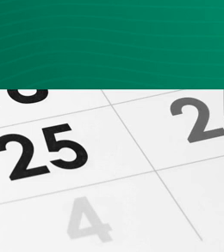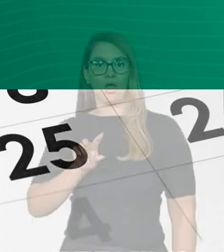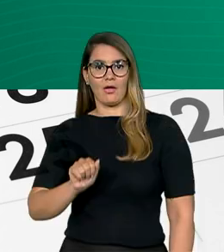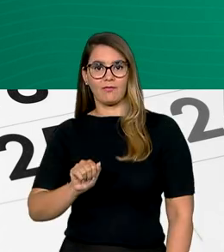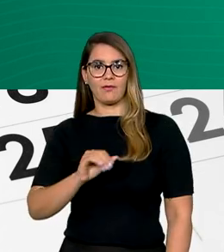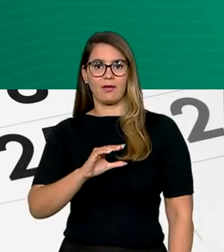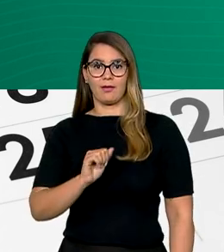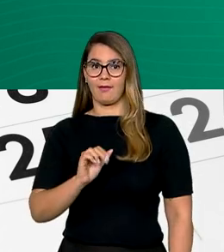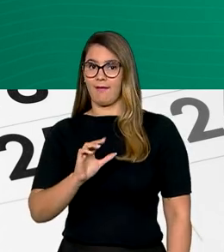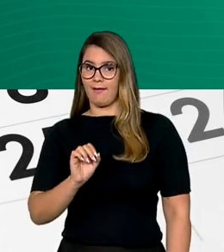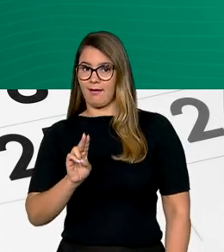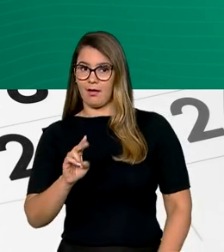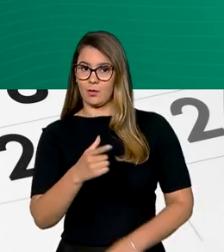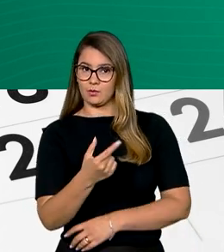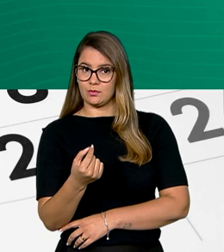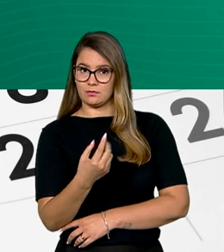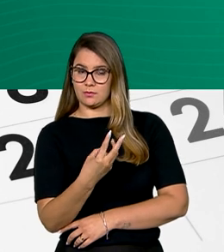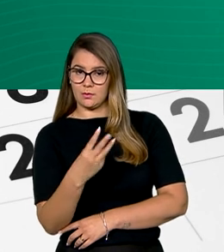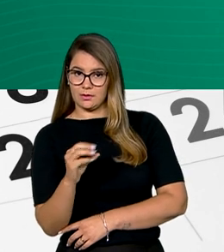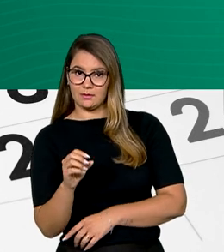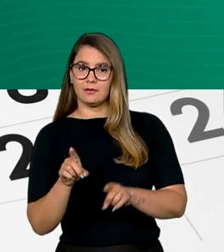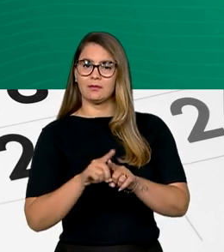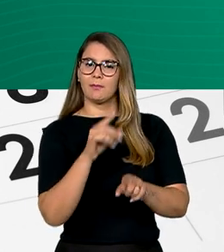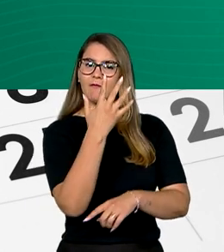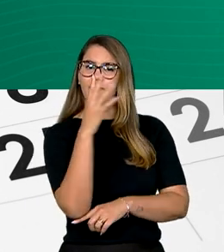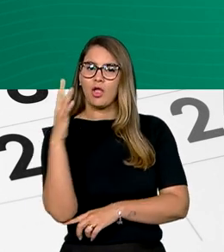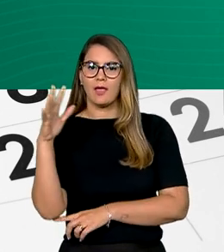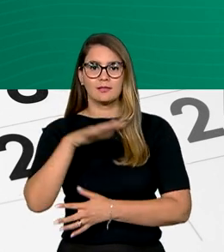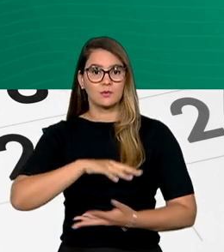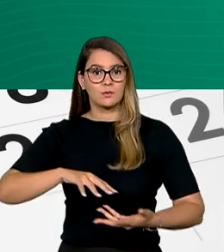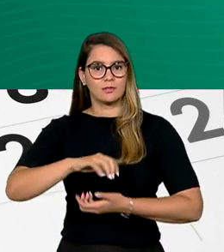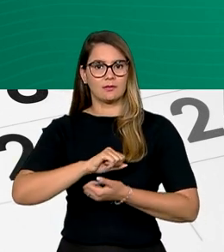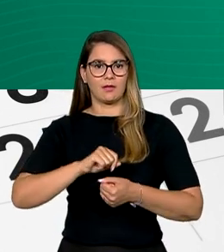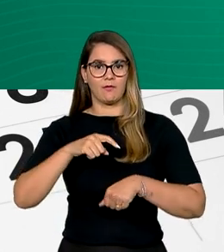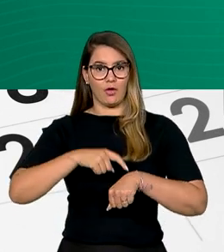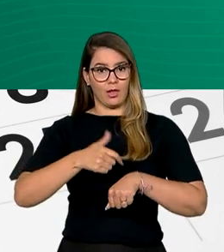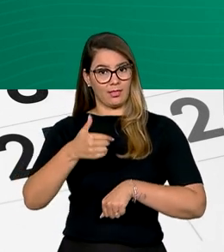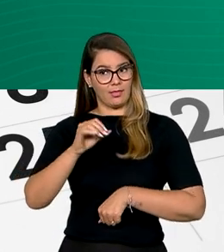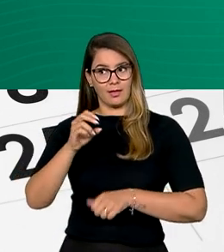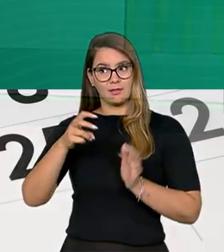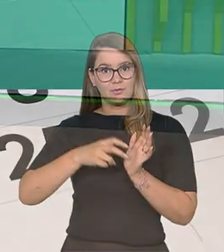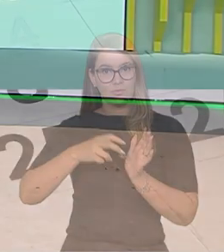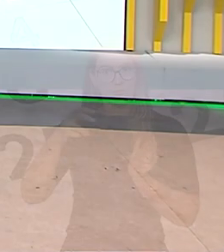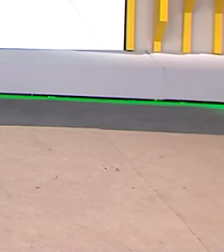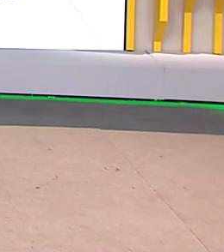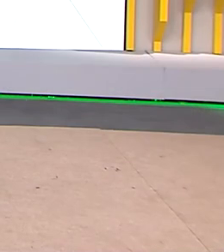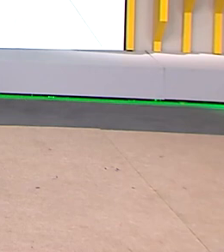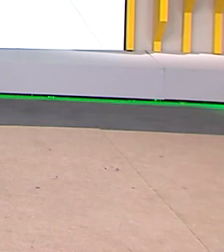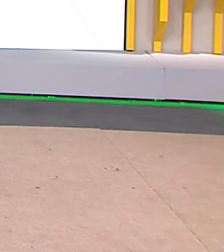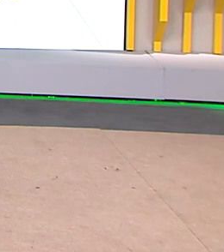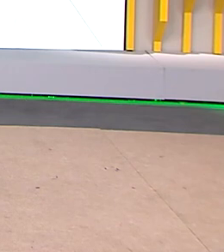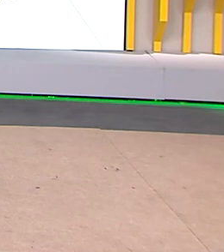e o Floresta Mais Sustentável. Esse evento acontece às 10 horas da manhã na cidade baiana.